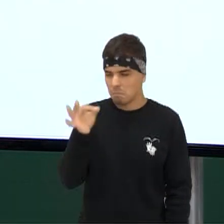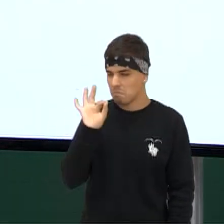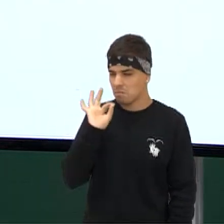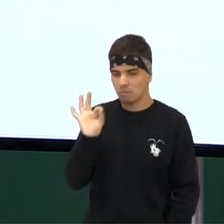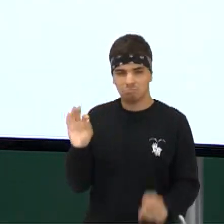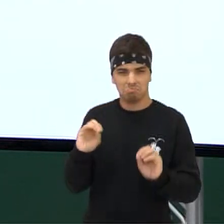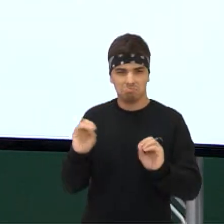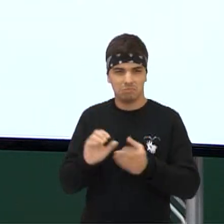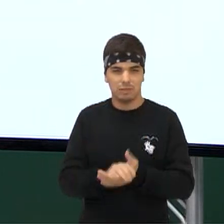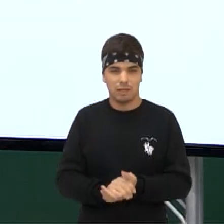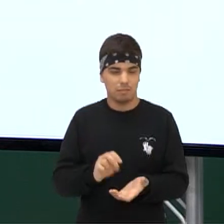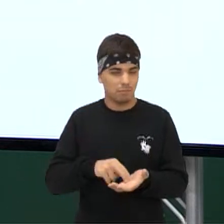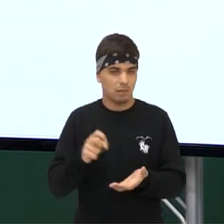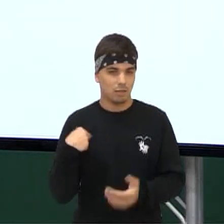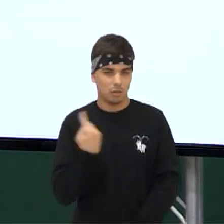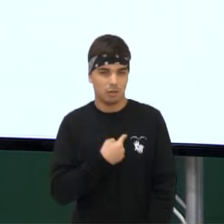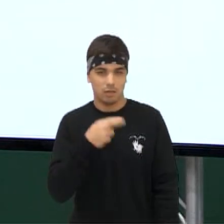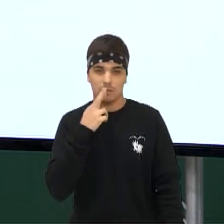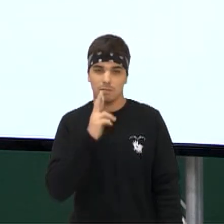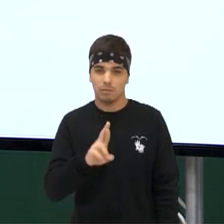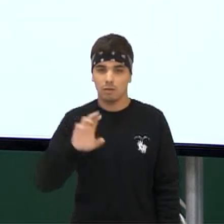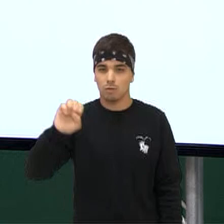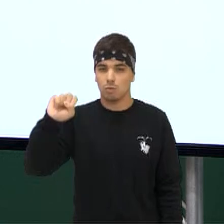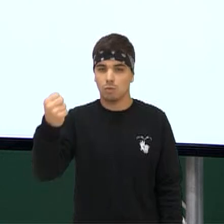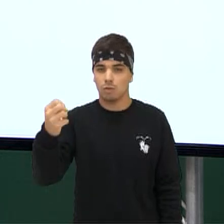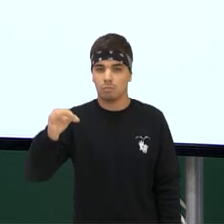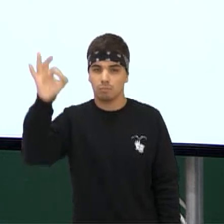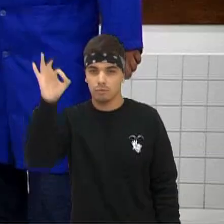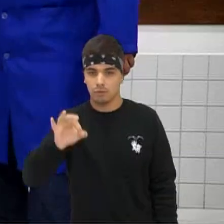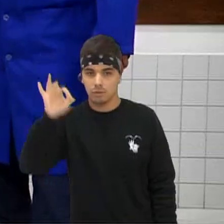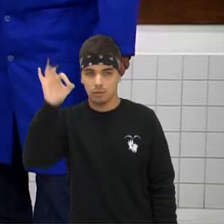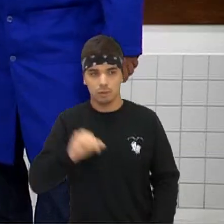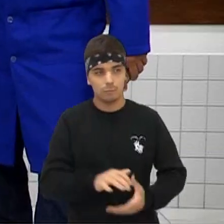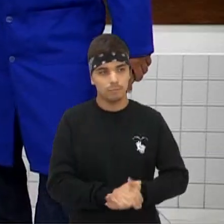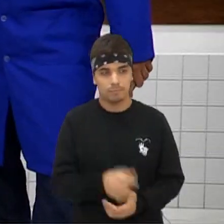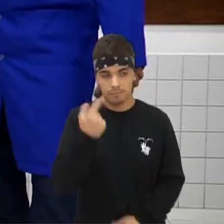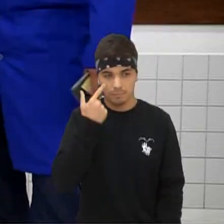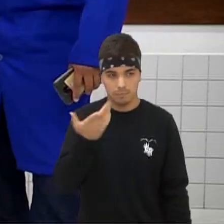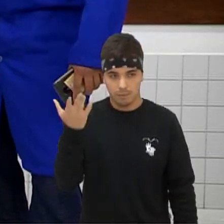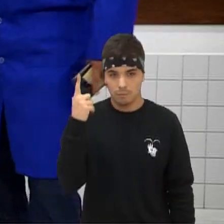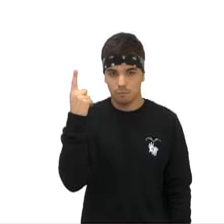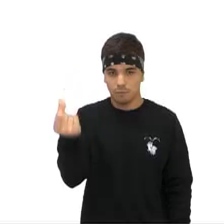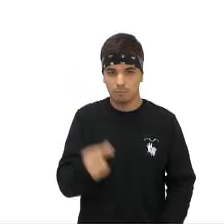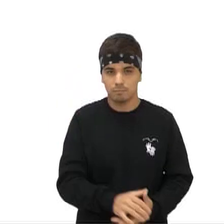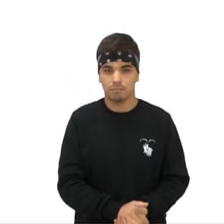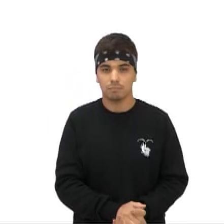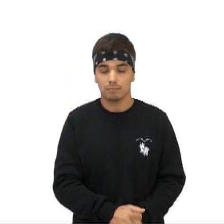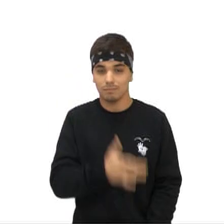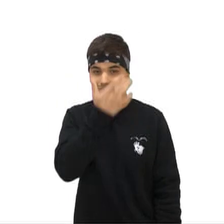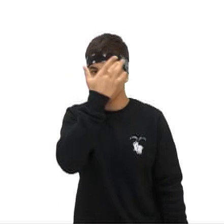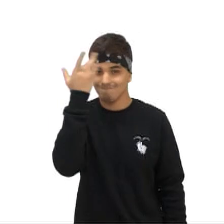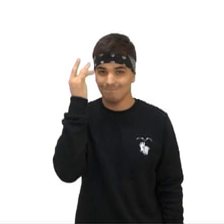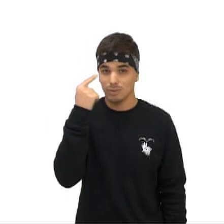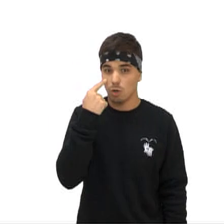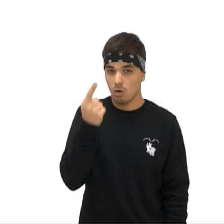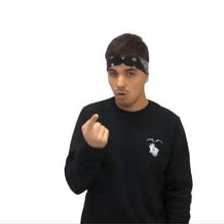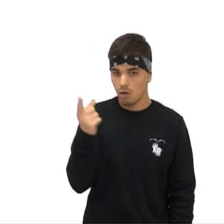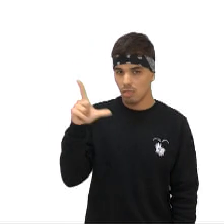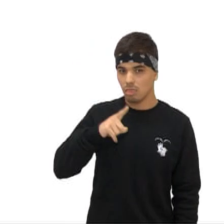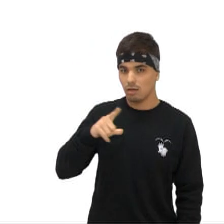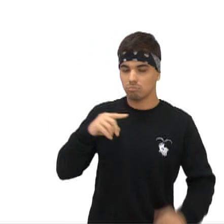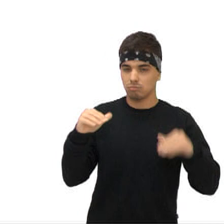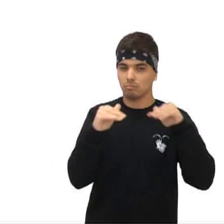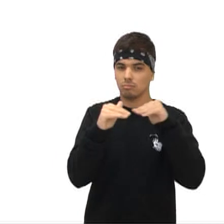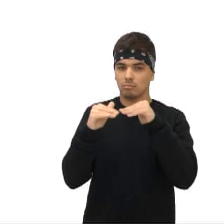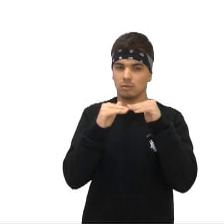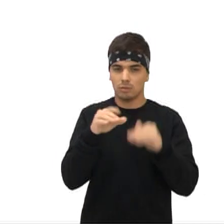tudo é boa Nós temos aqui a alternativa ser apenas 8% Então vamos lá então, professor Gustavo Vamos lá, lá, querido Pessoal, a gente tem como padrão aqui